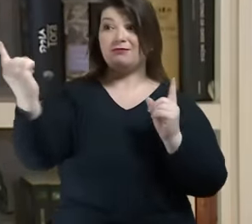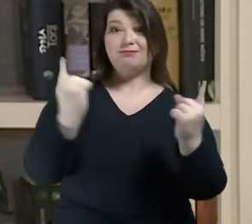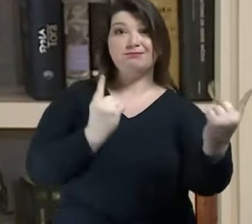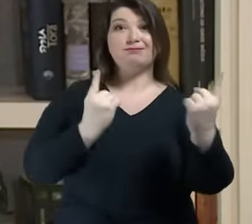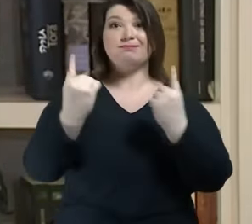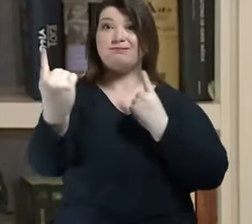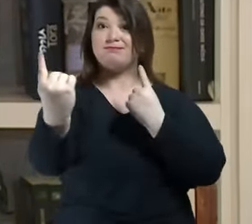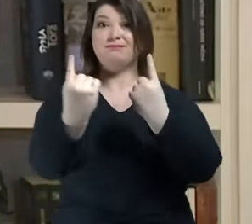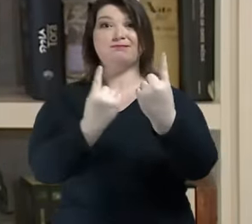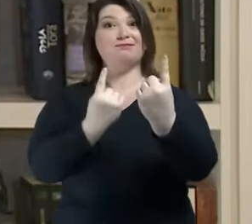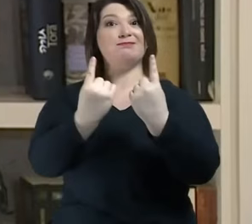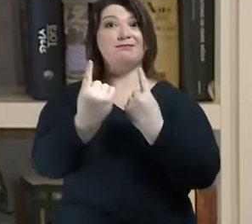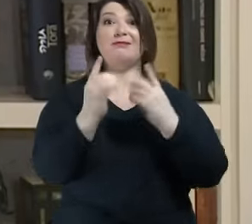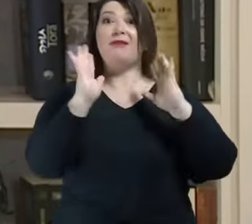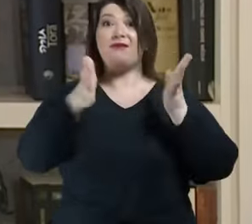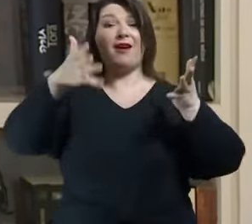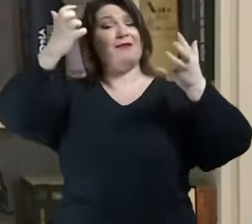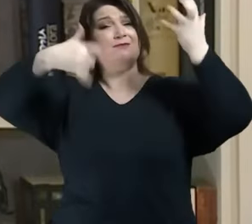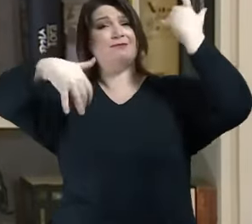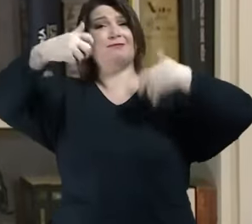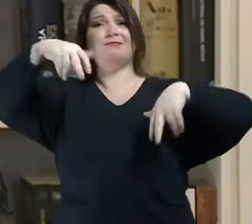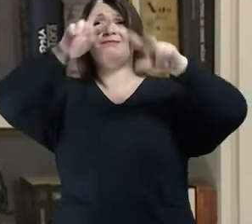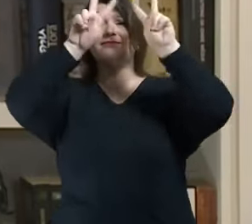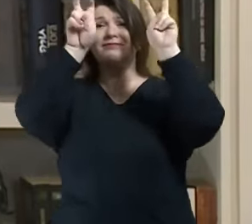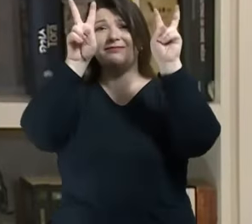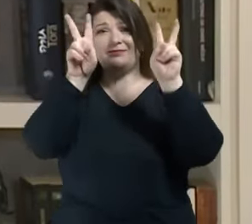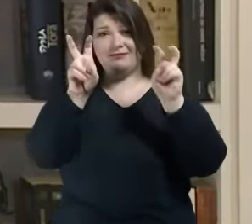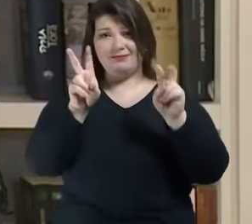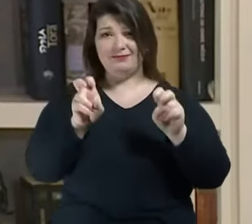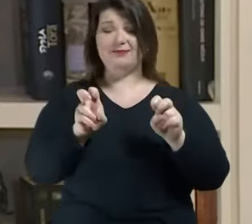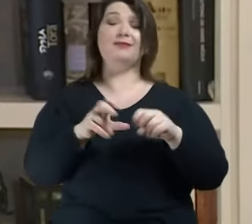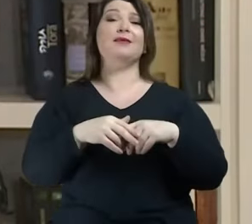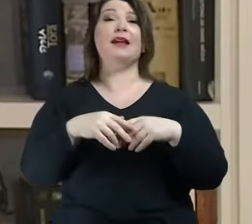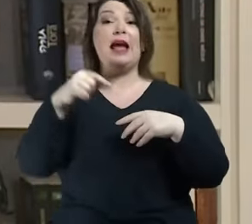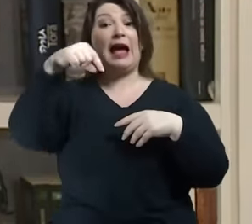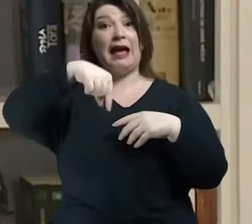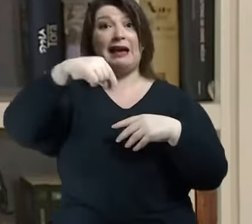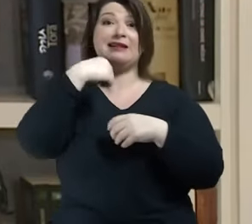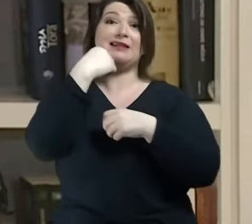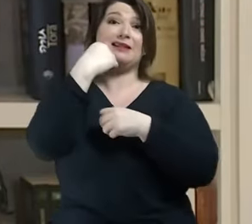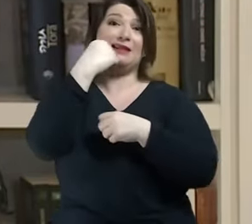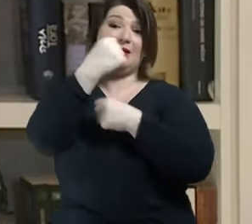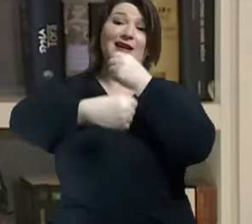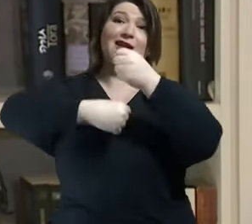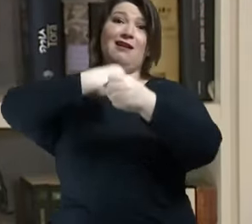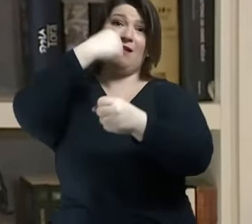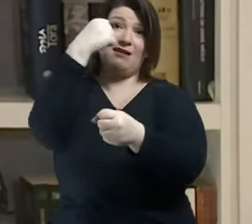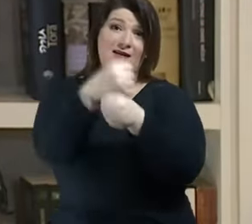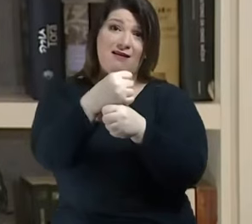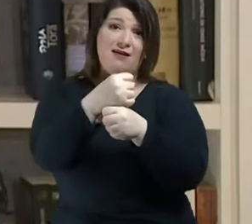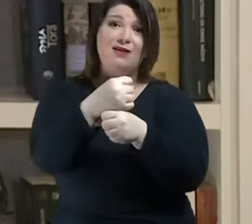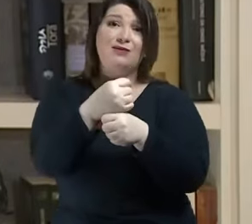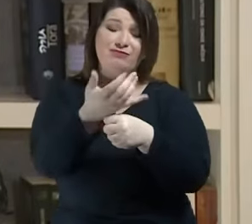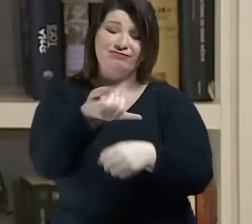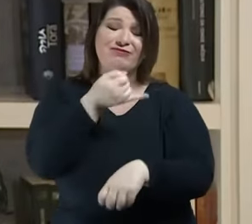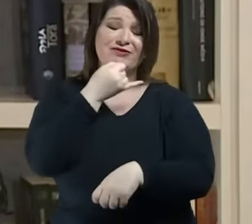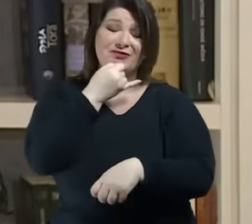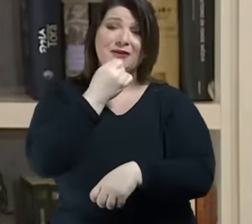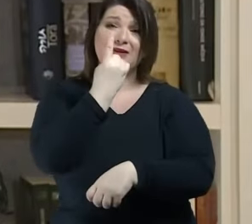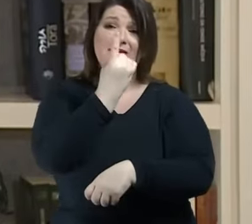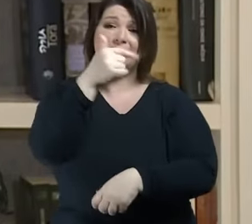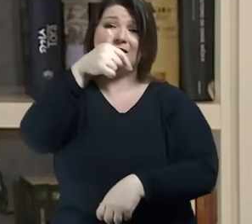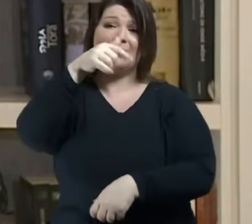atípico de um ano que registrou, infelizmente, mais de 170 mil mortes no Brasil e